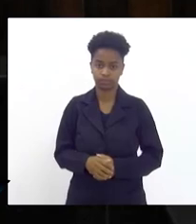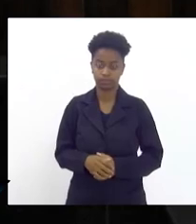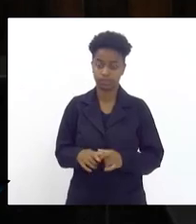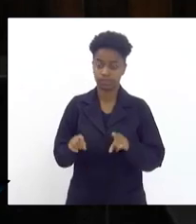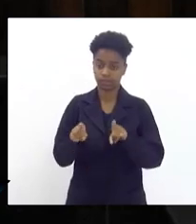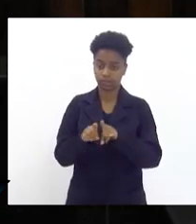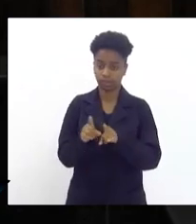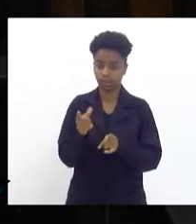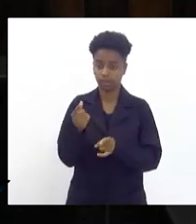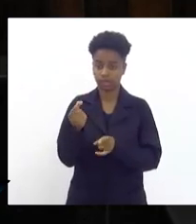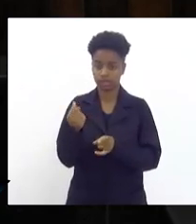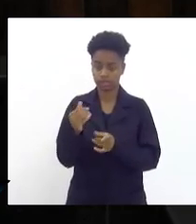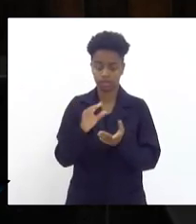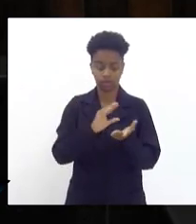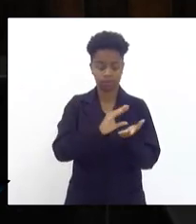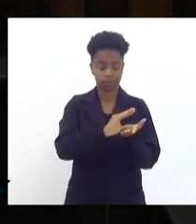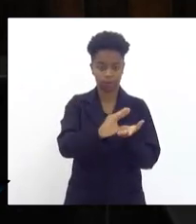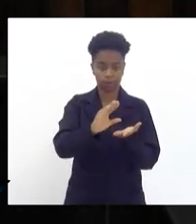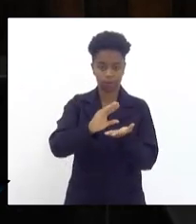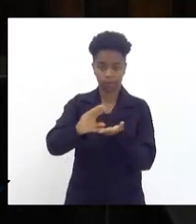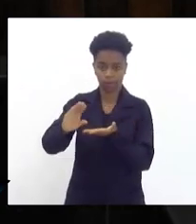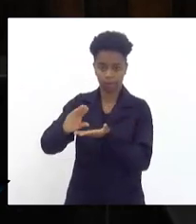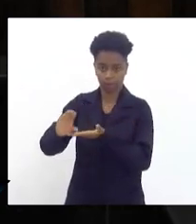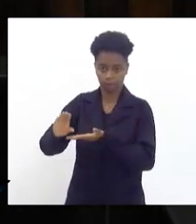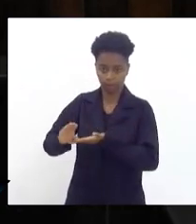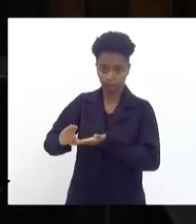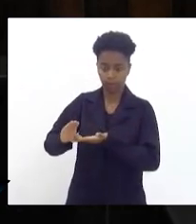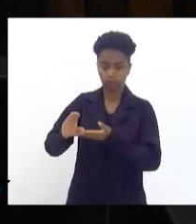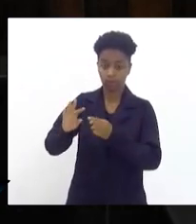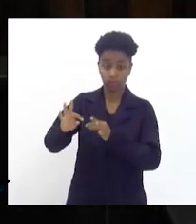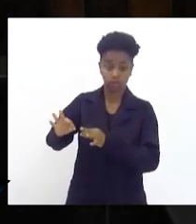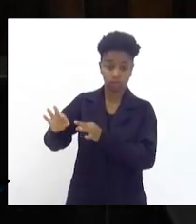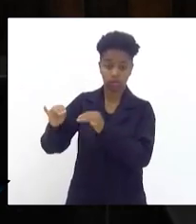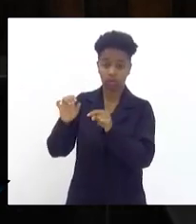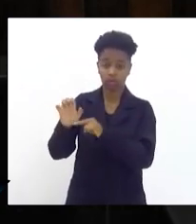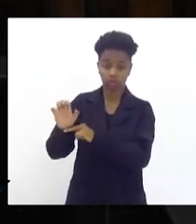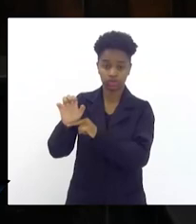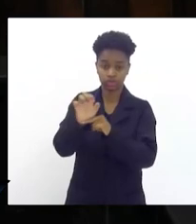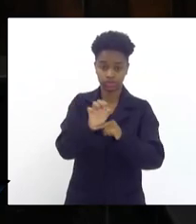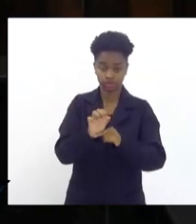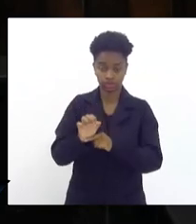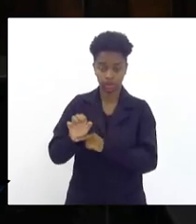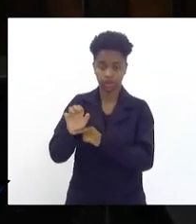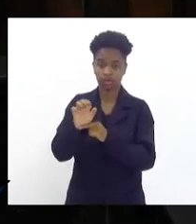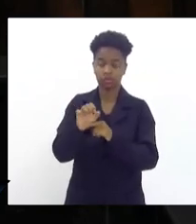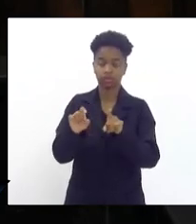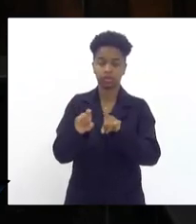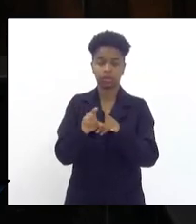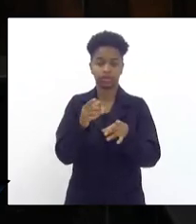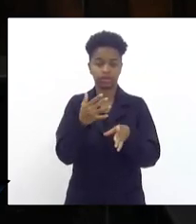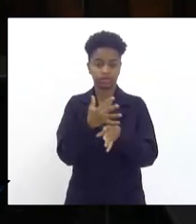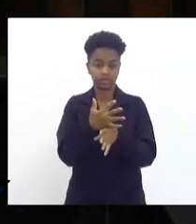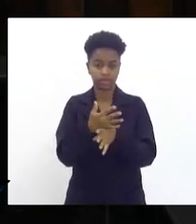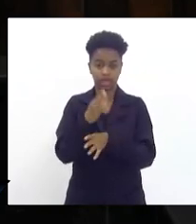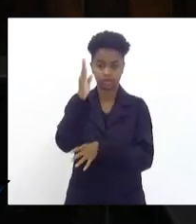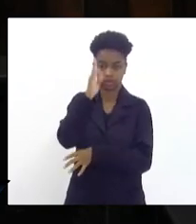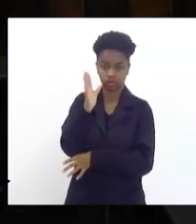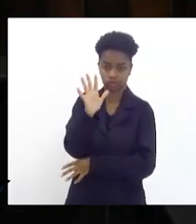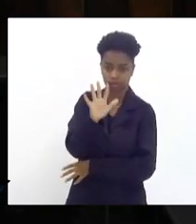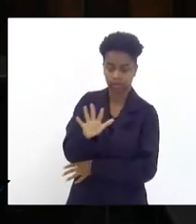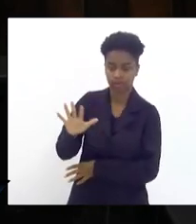recursos com o conjunto de todos os estados e municípios do Brasil.